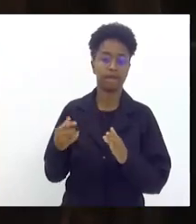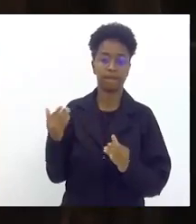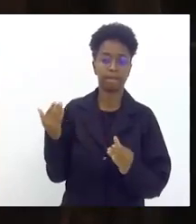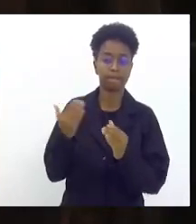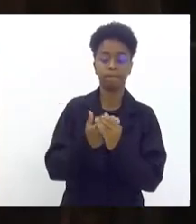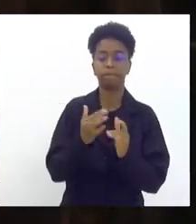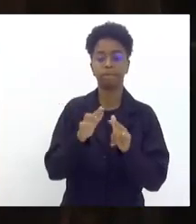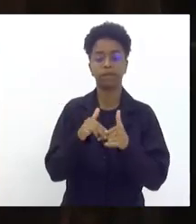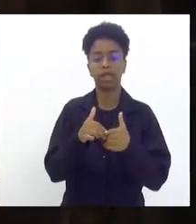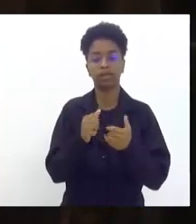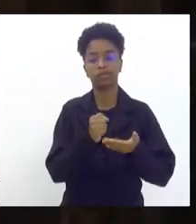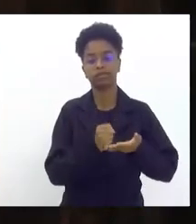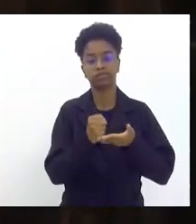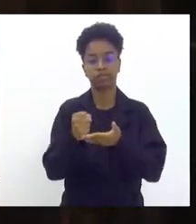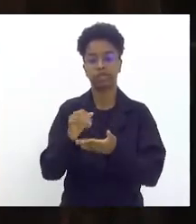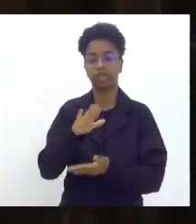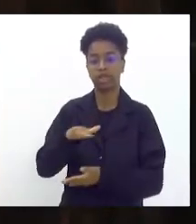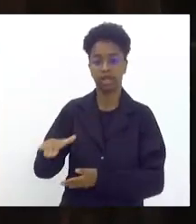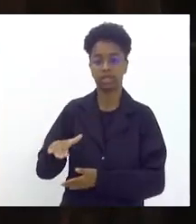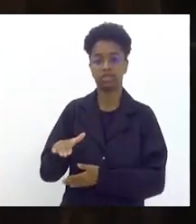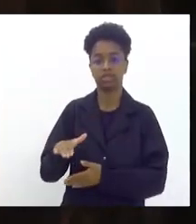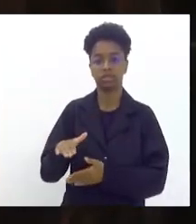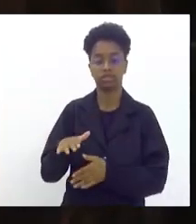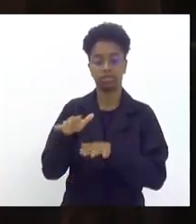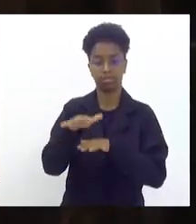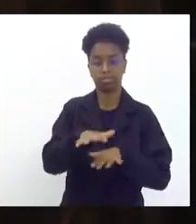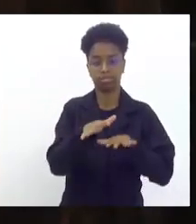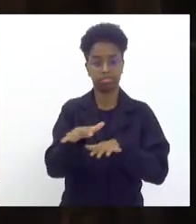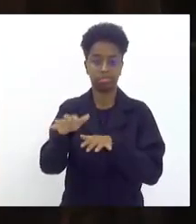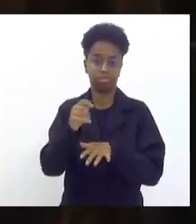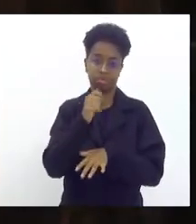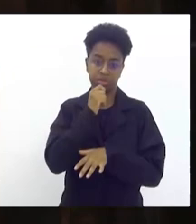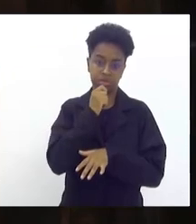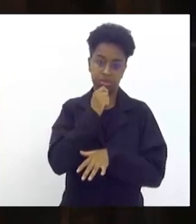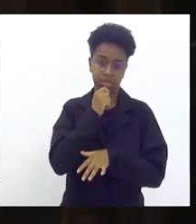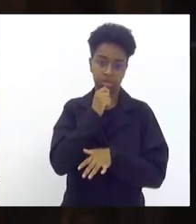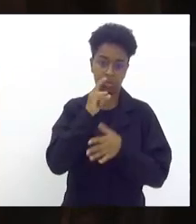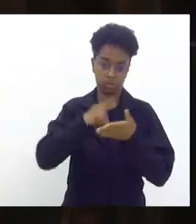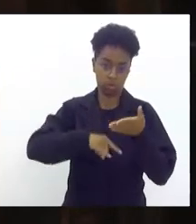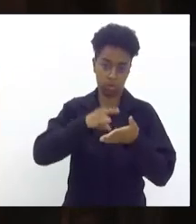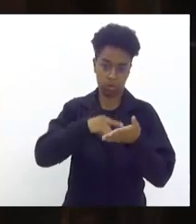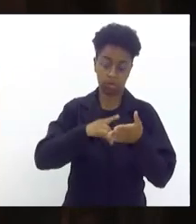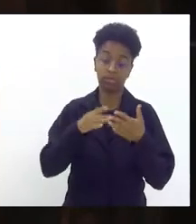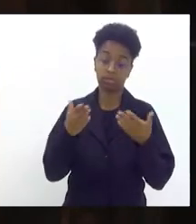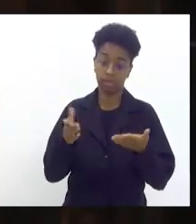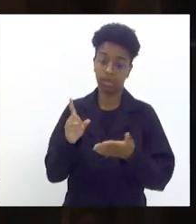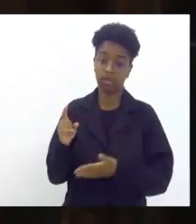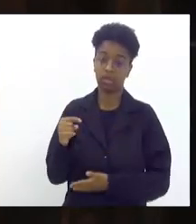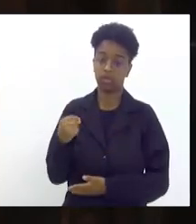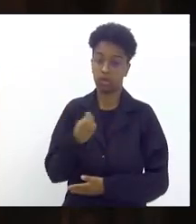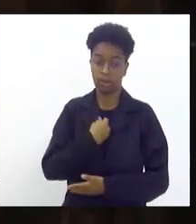levar a criança para a avenida sem alvará eu paguei Santa Marta pagou pediu primeiro a juíza